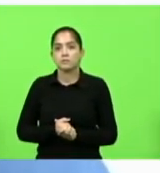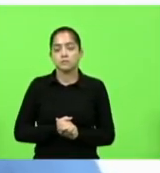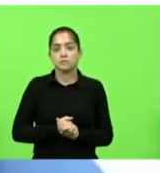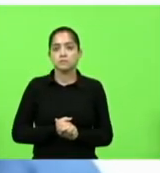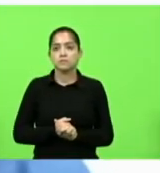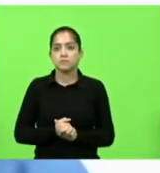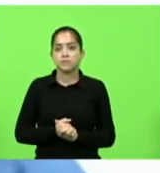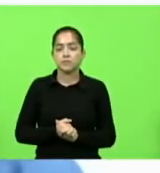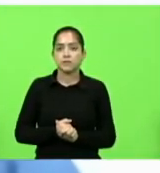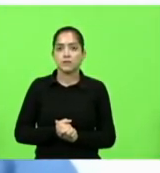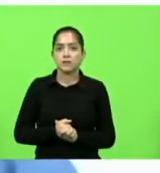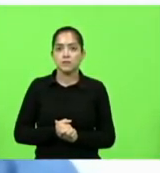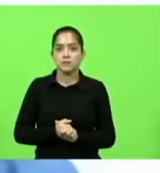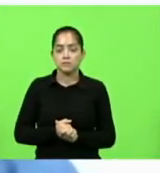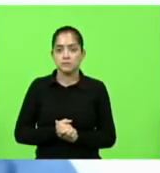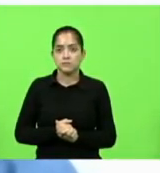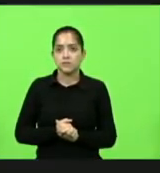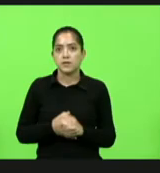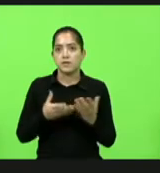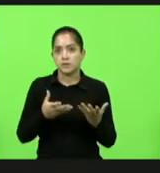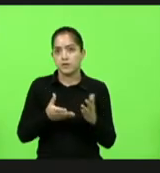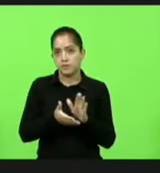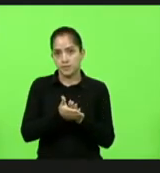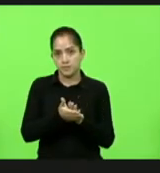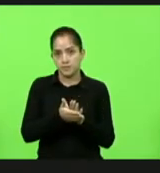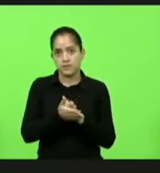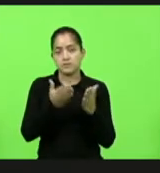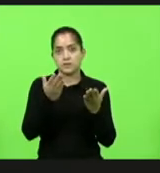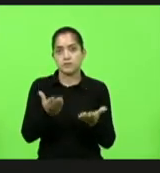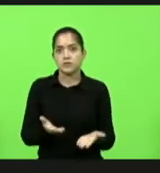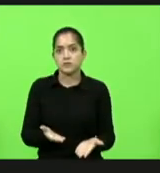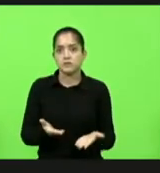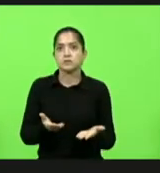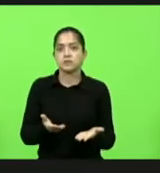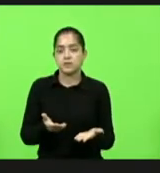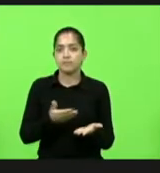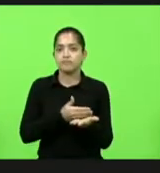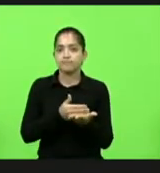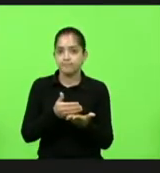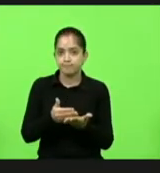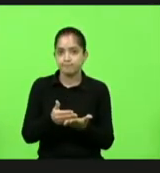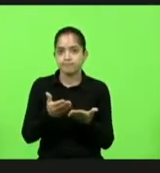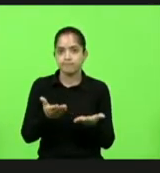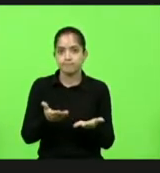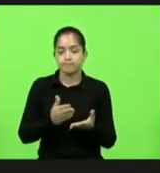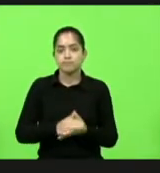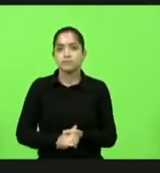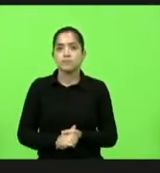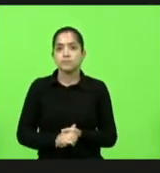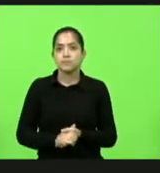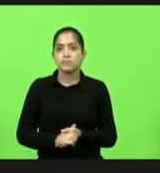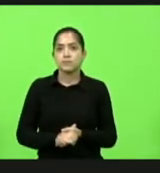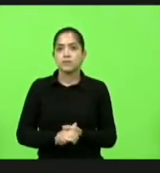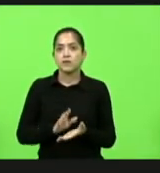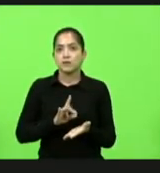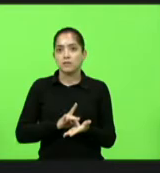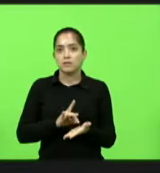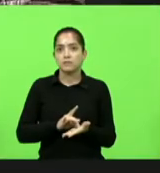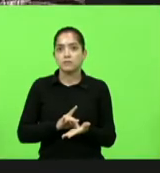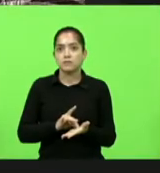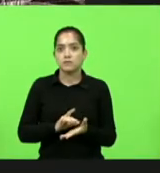Milo. Deputado, quero parabenizar a Vossa Excelência por essa iniciativa, e, realmente... Mais